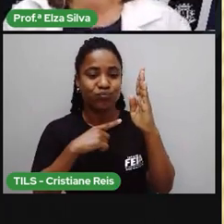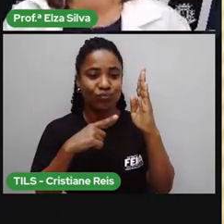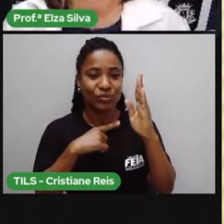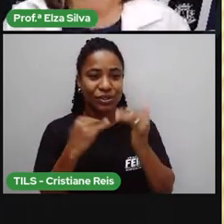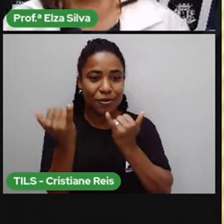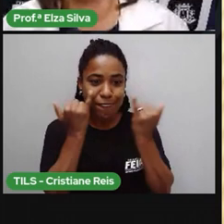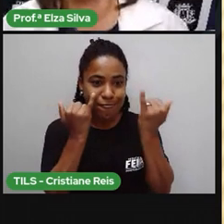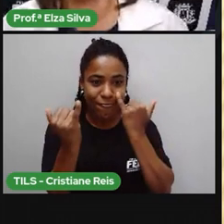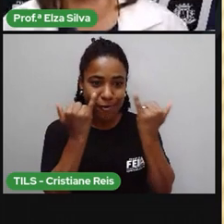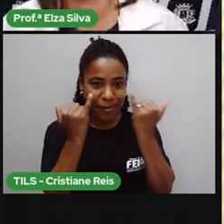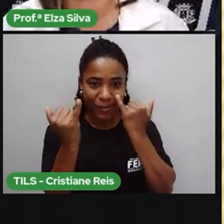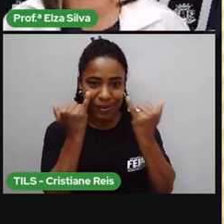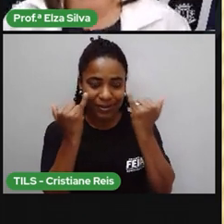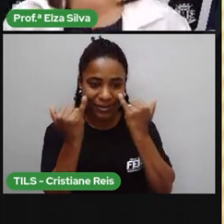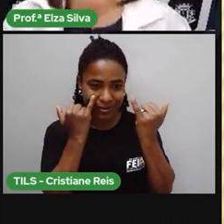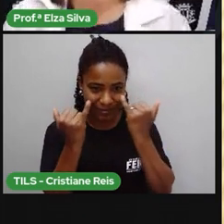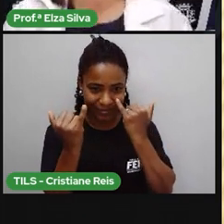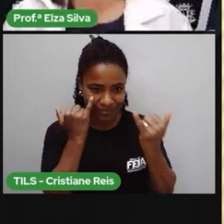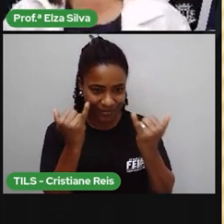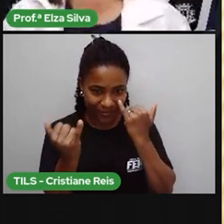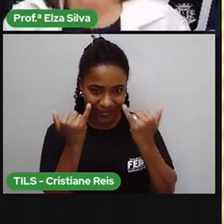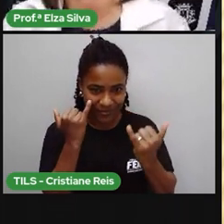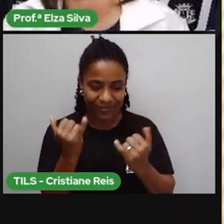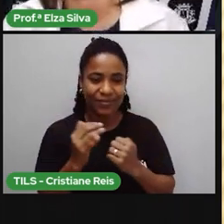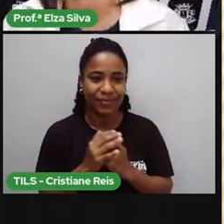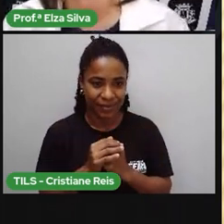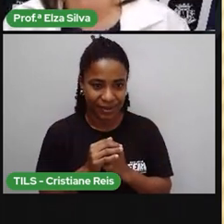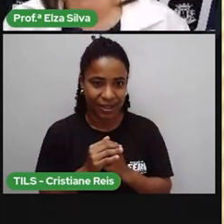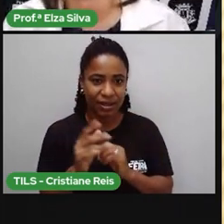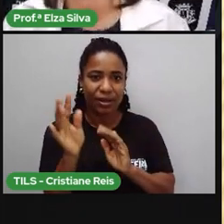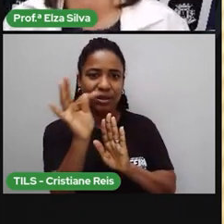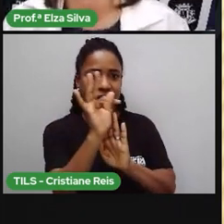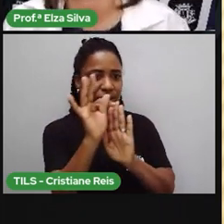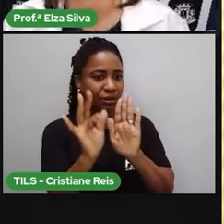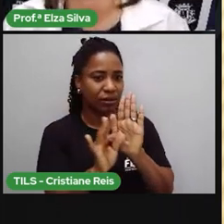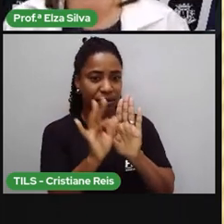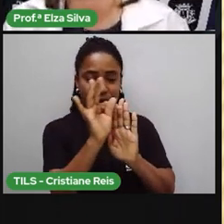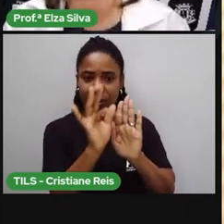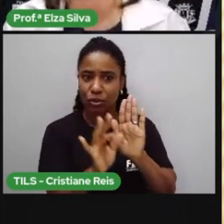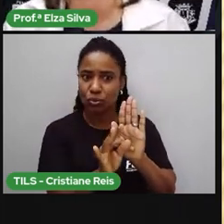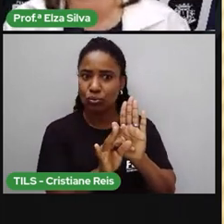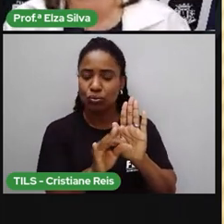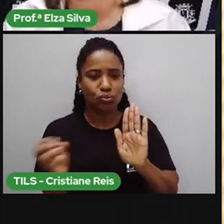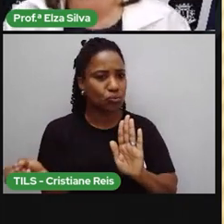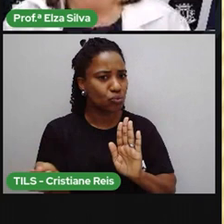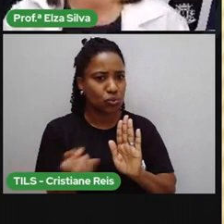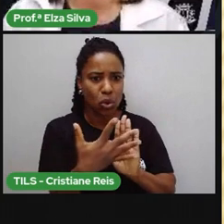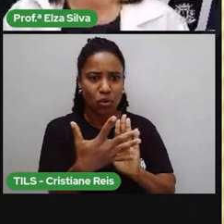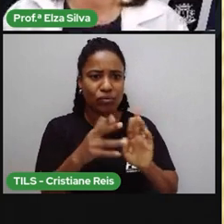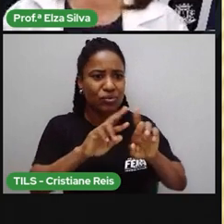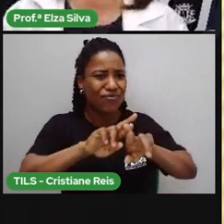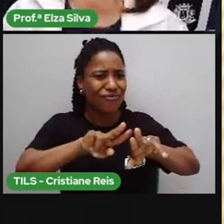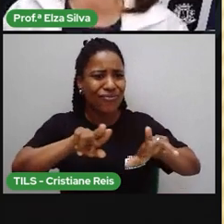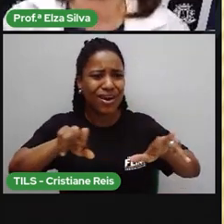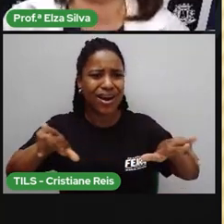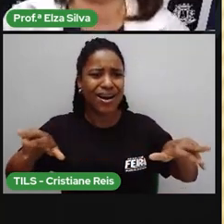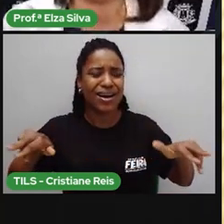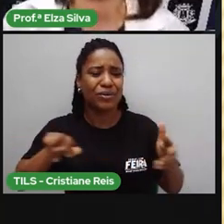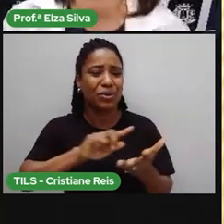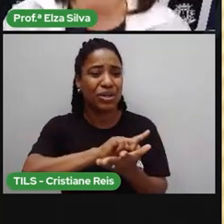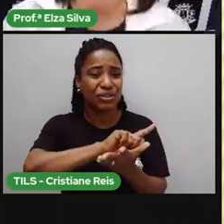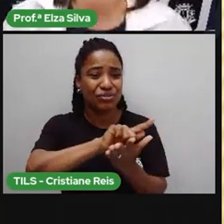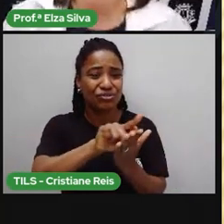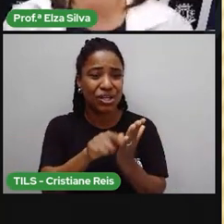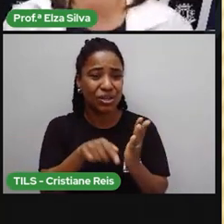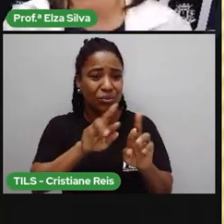Sempre surgem novos gêneros textuais, cotidianamente, pois as interações sociais